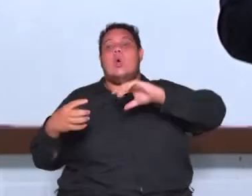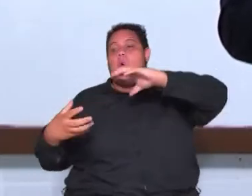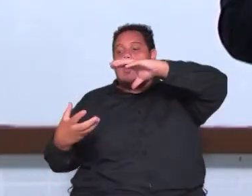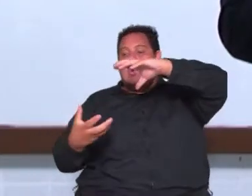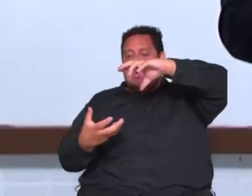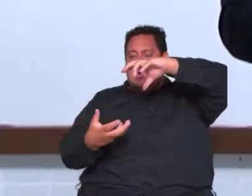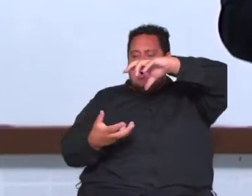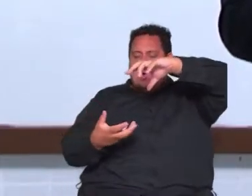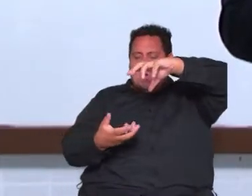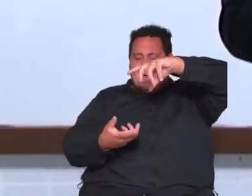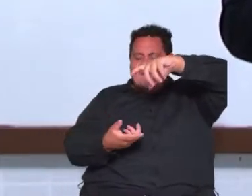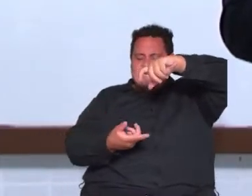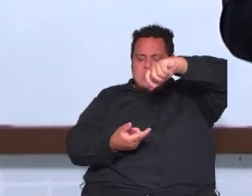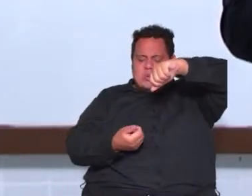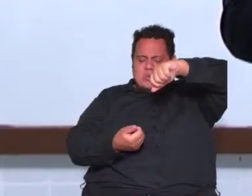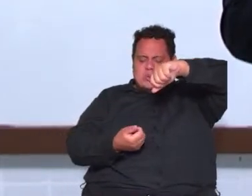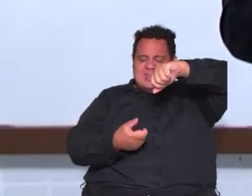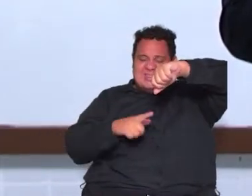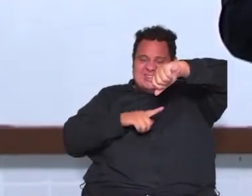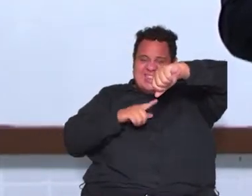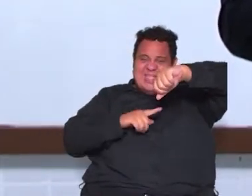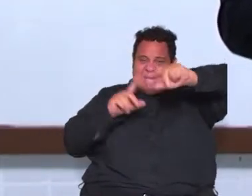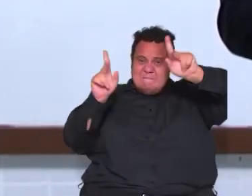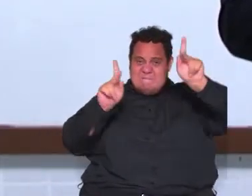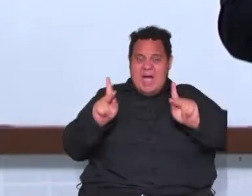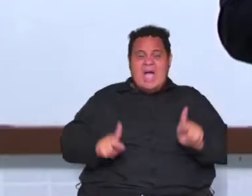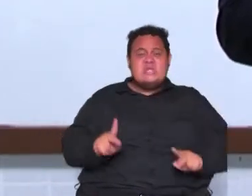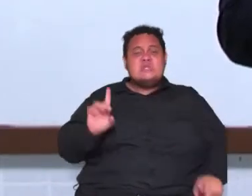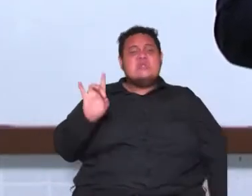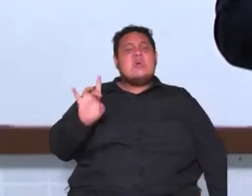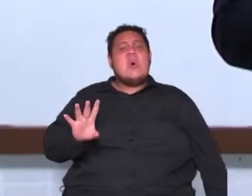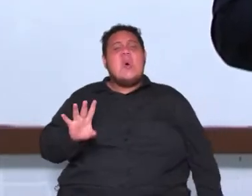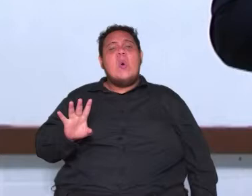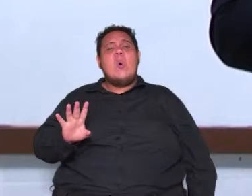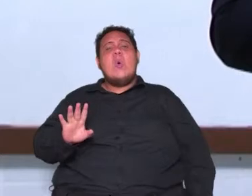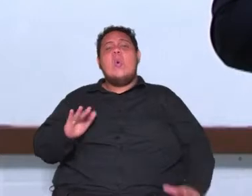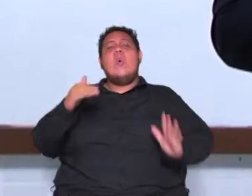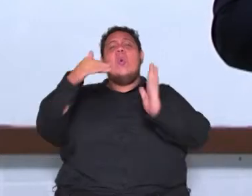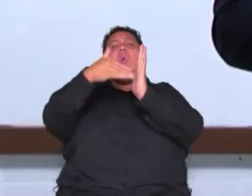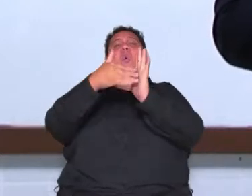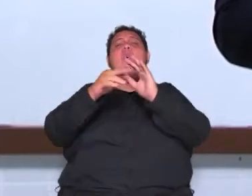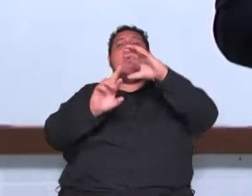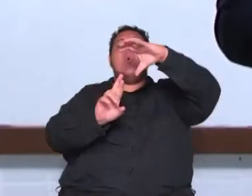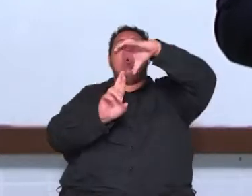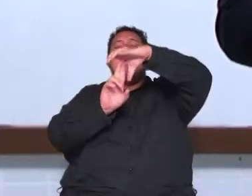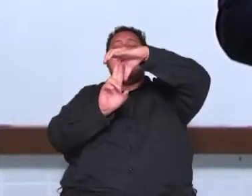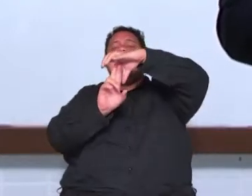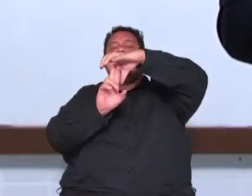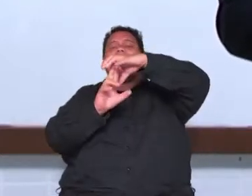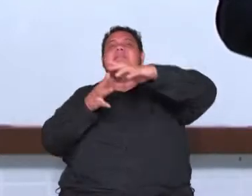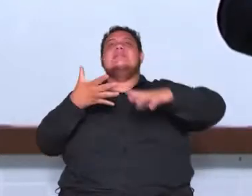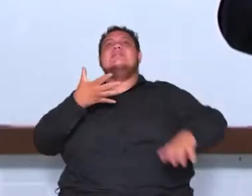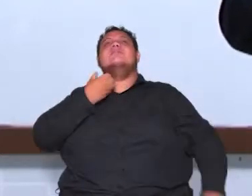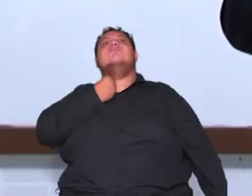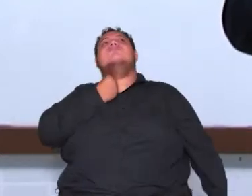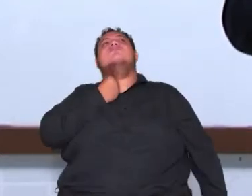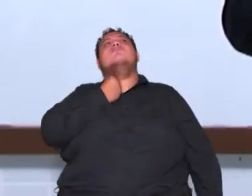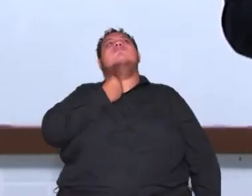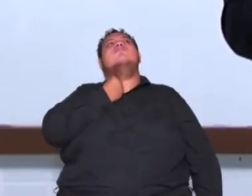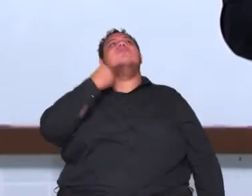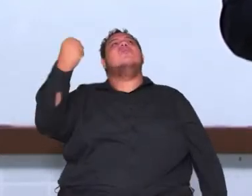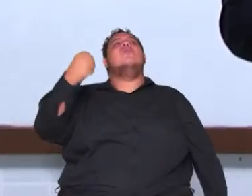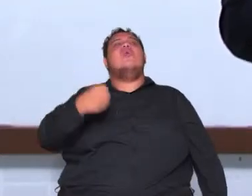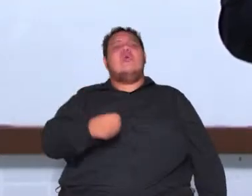só terá paz quando o último rei foi enforcado nas